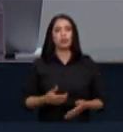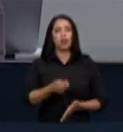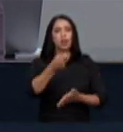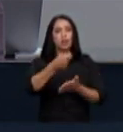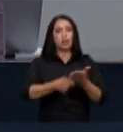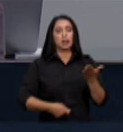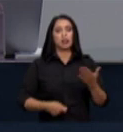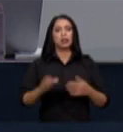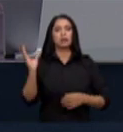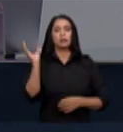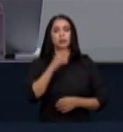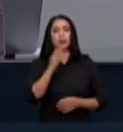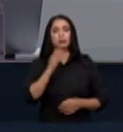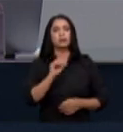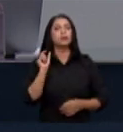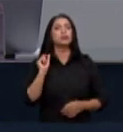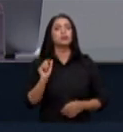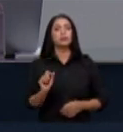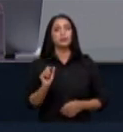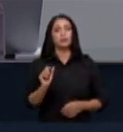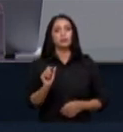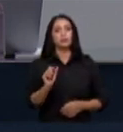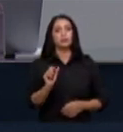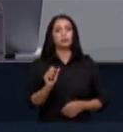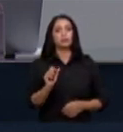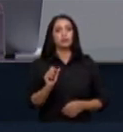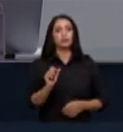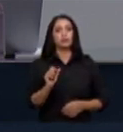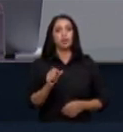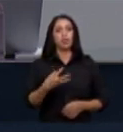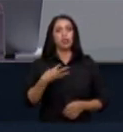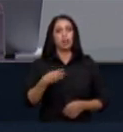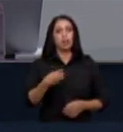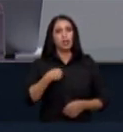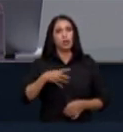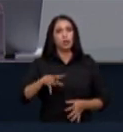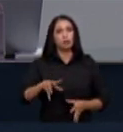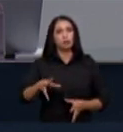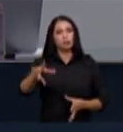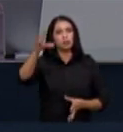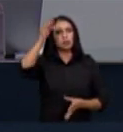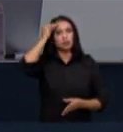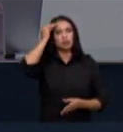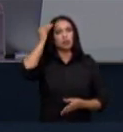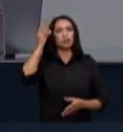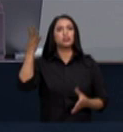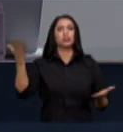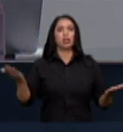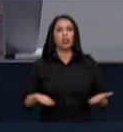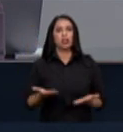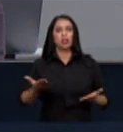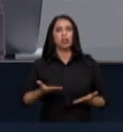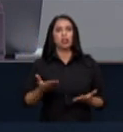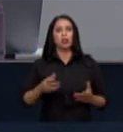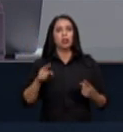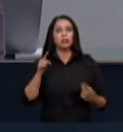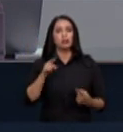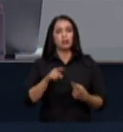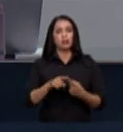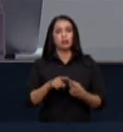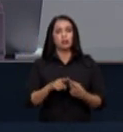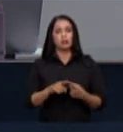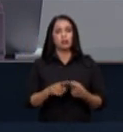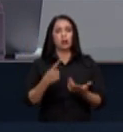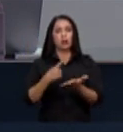brevemente o que extrair até agora de fatos objetivos e incontroversos